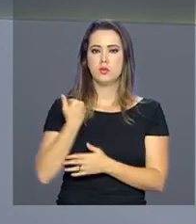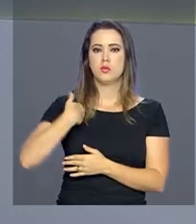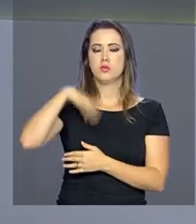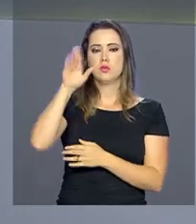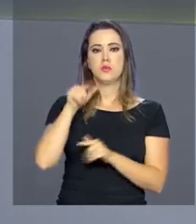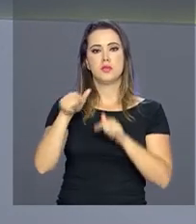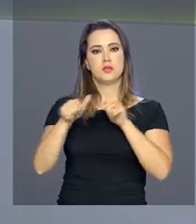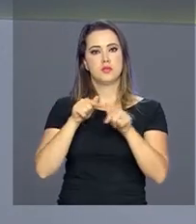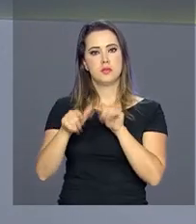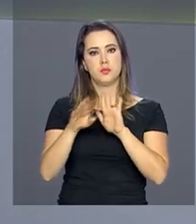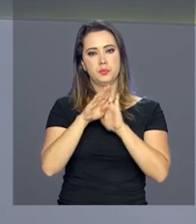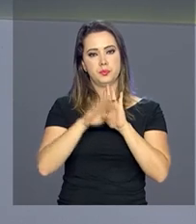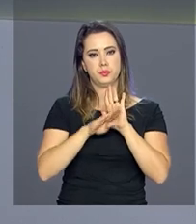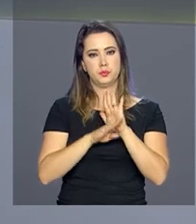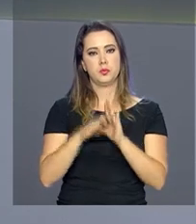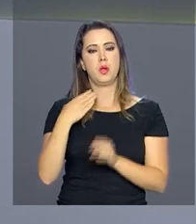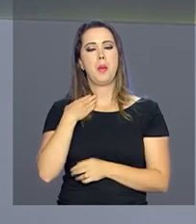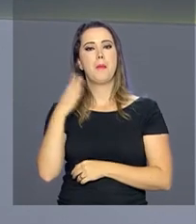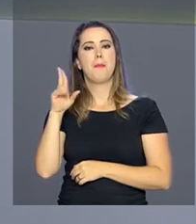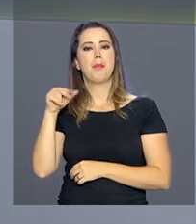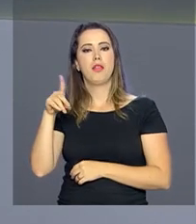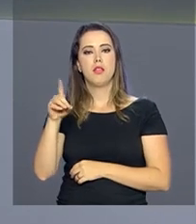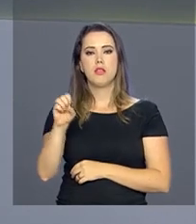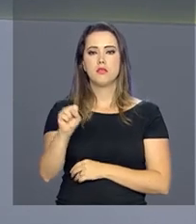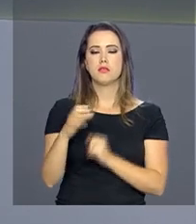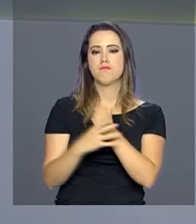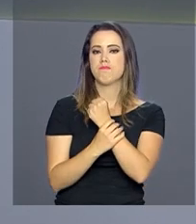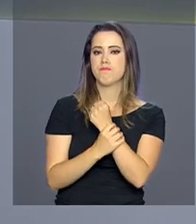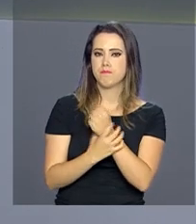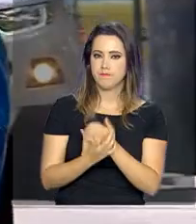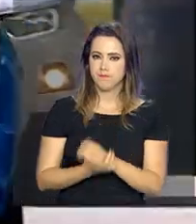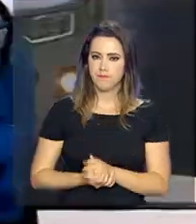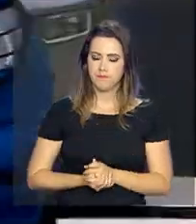a citação do programa BNDES Segurança.